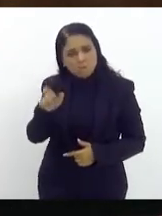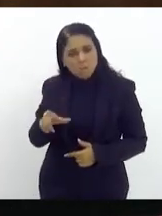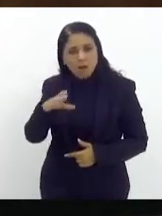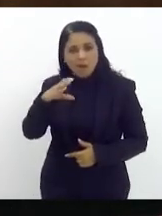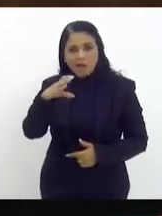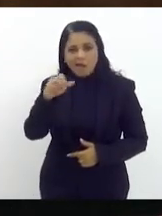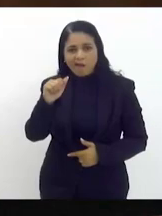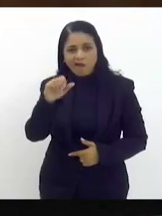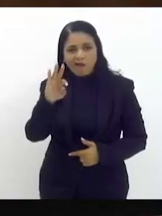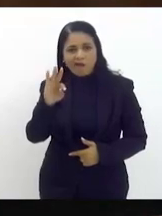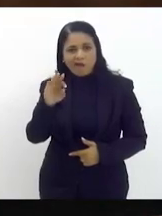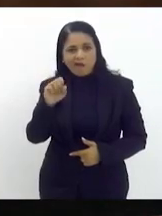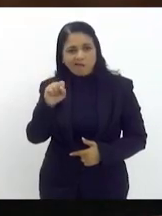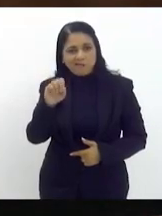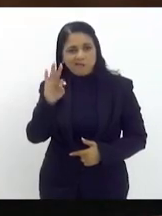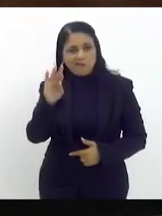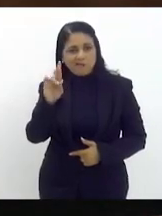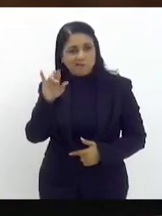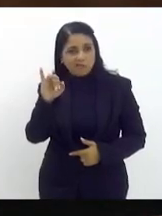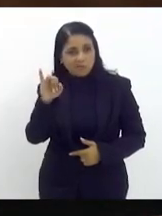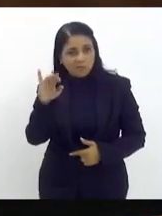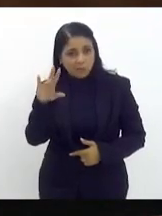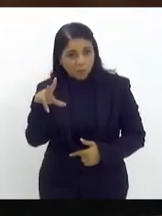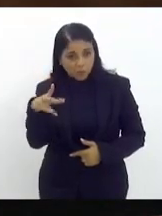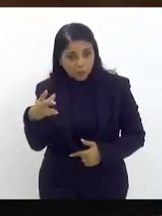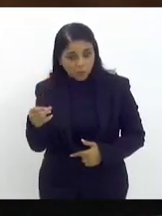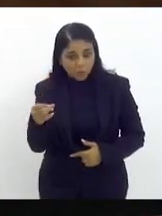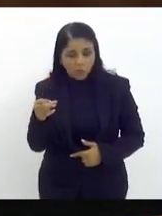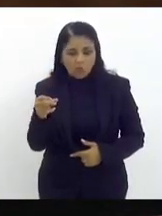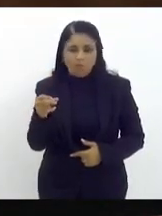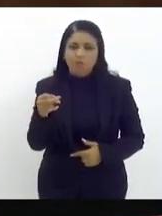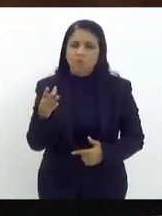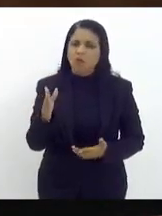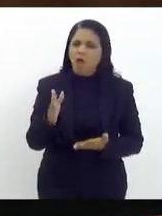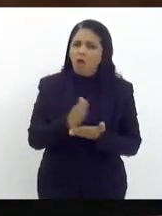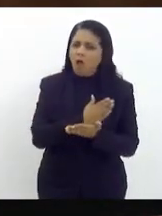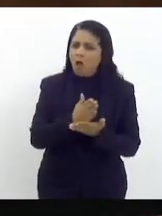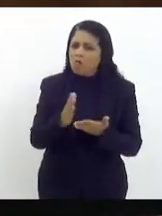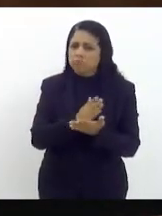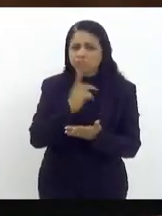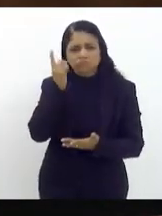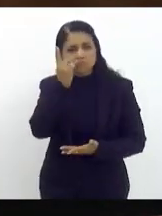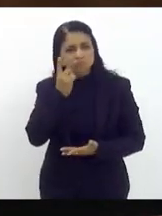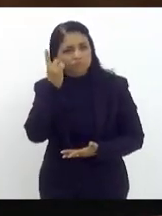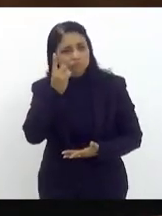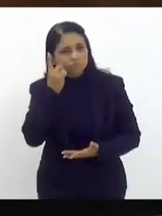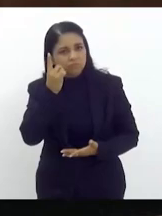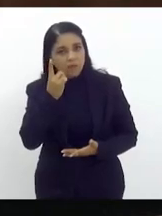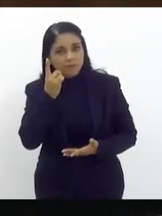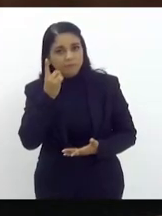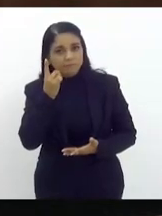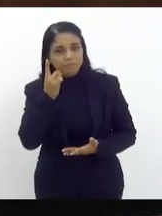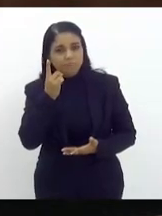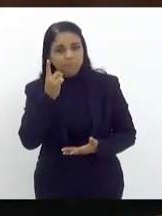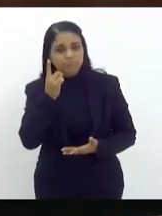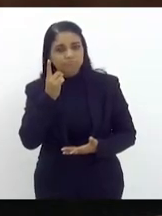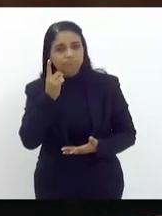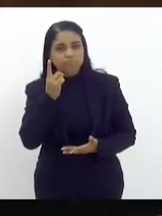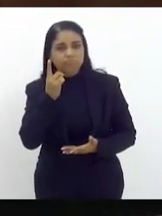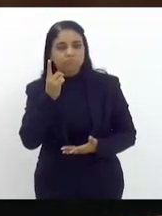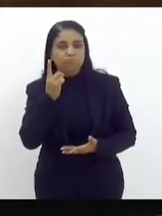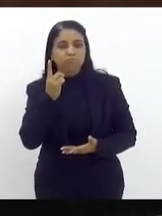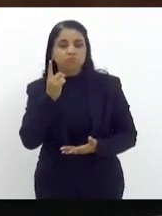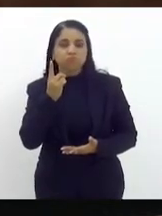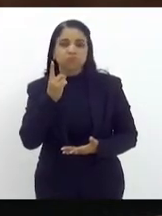e alguns colegas de alguma forma mesmo não se manifestando